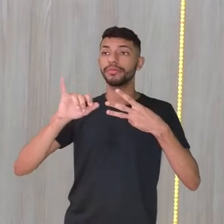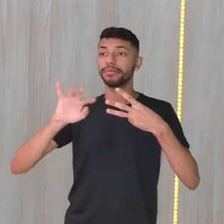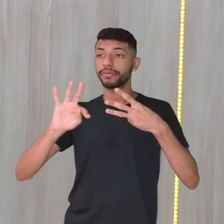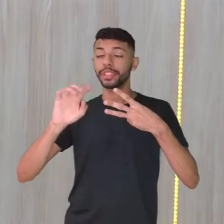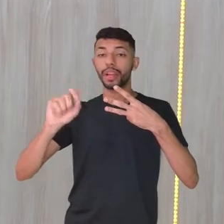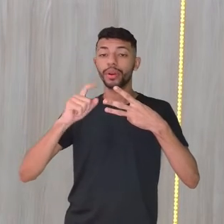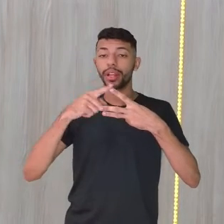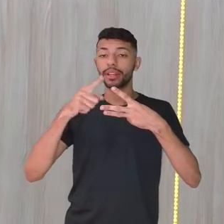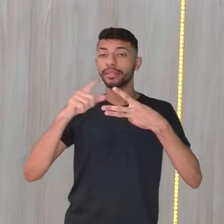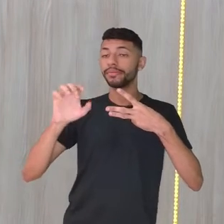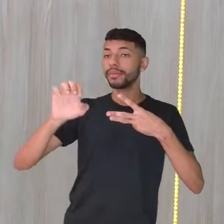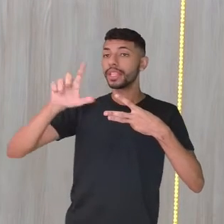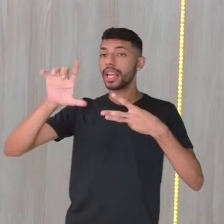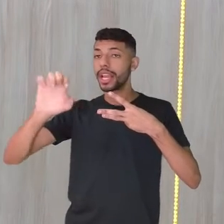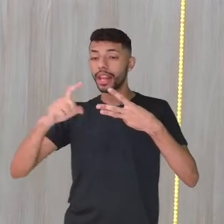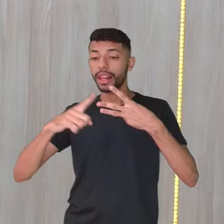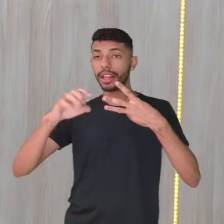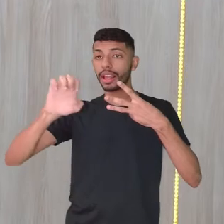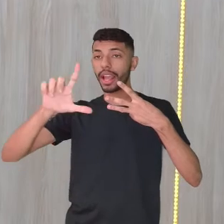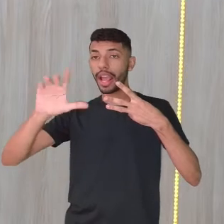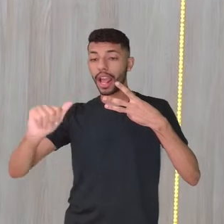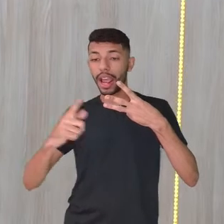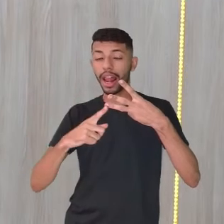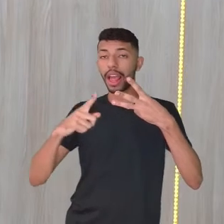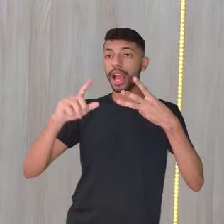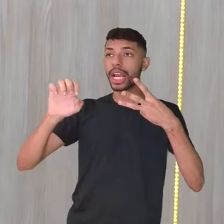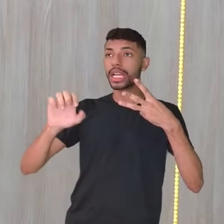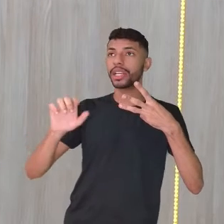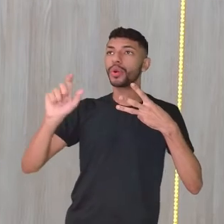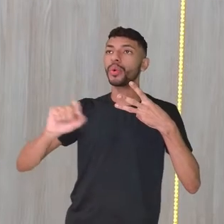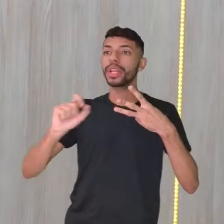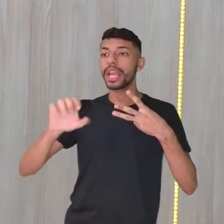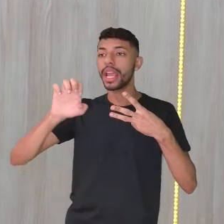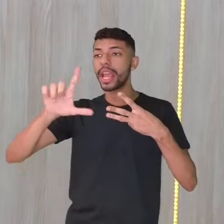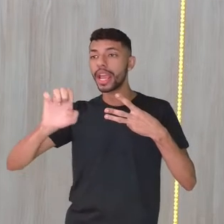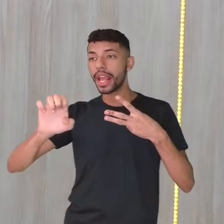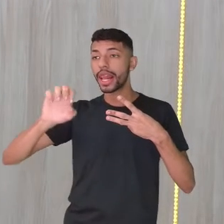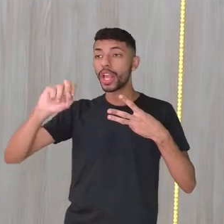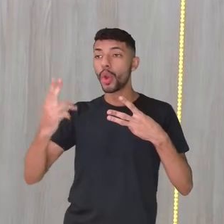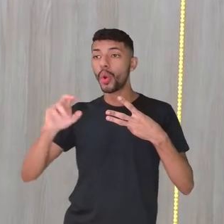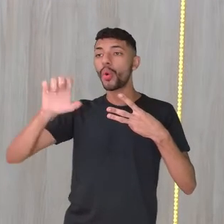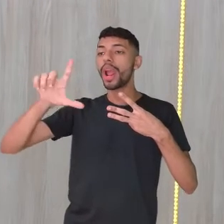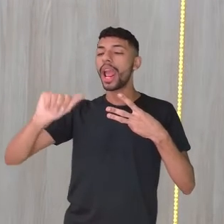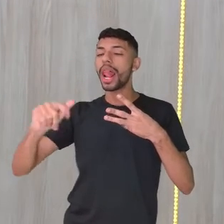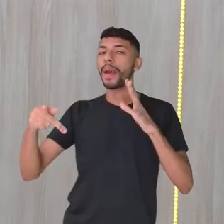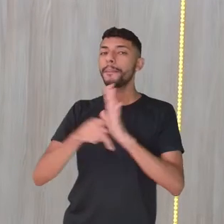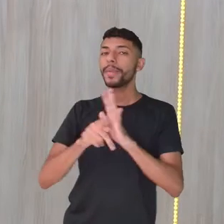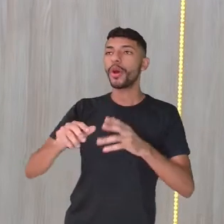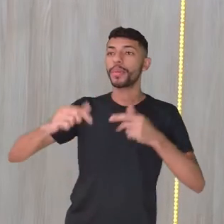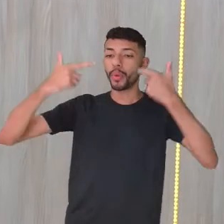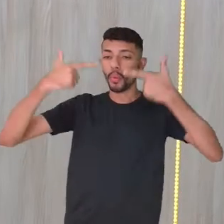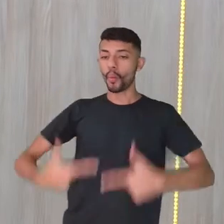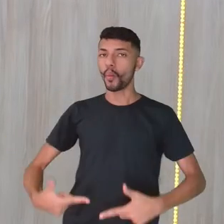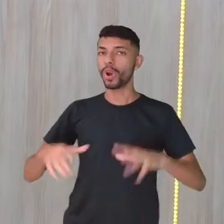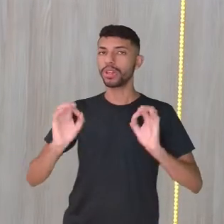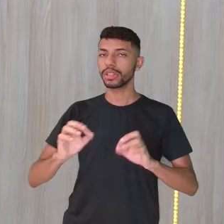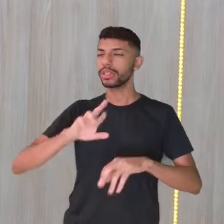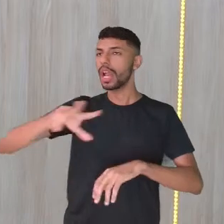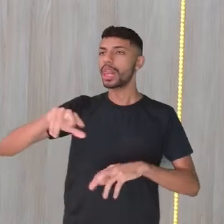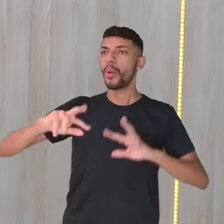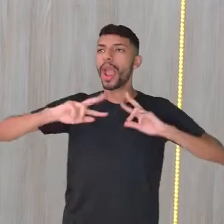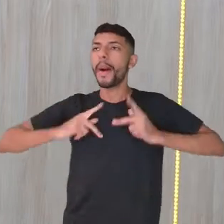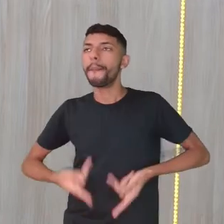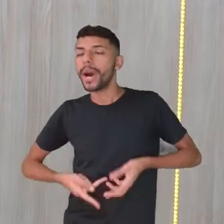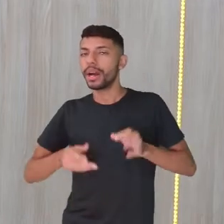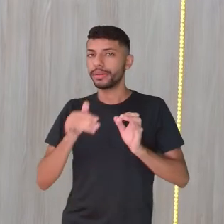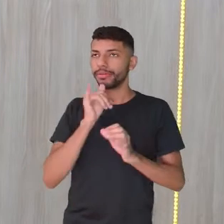it, que é ele ou ela para o que não for seres humanos, ou então isso, tá? Ou até o neutro também. Por exemplo, está